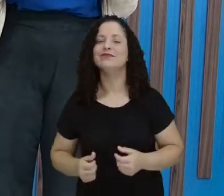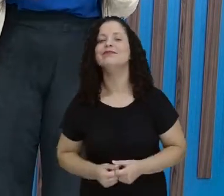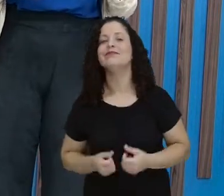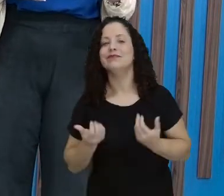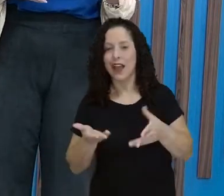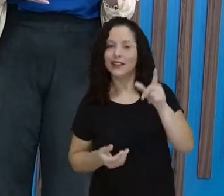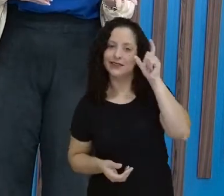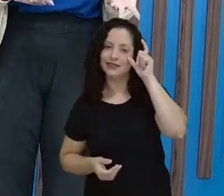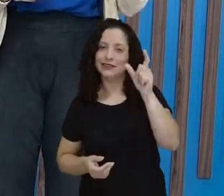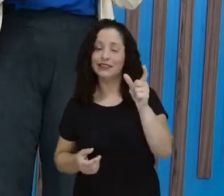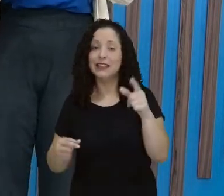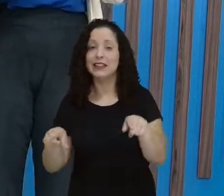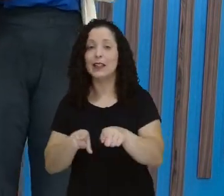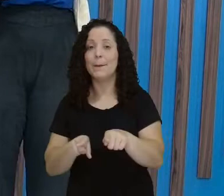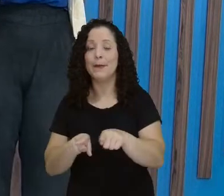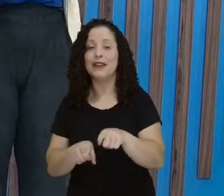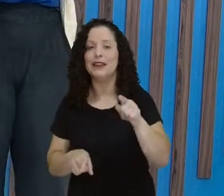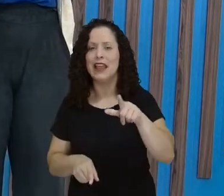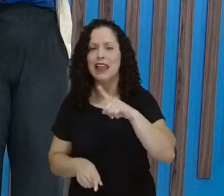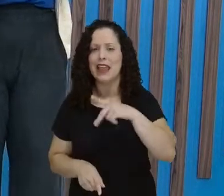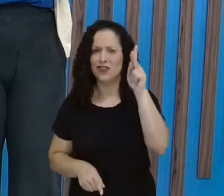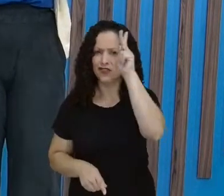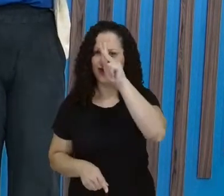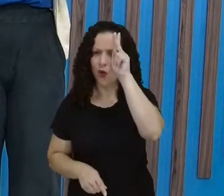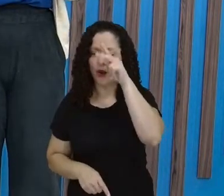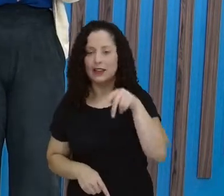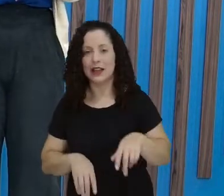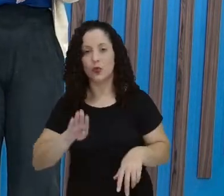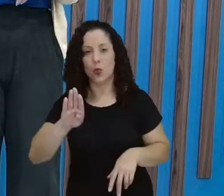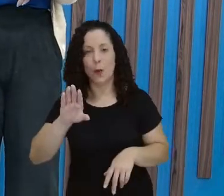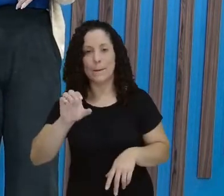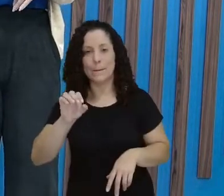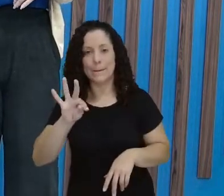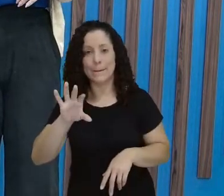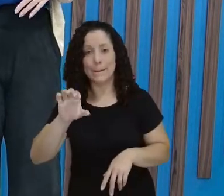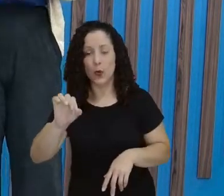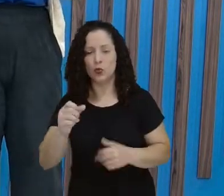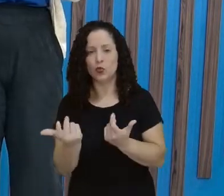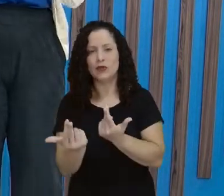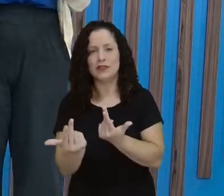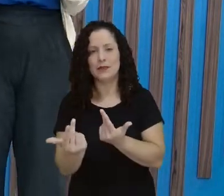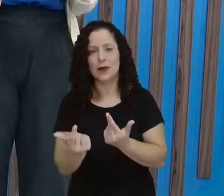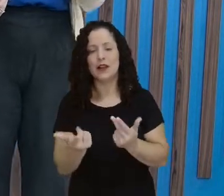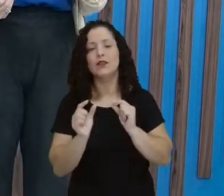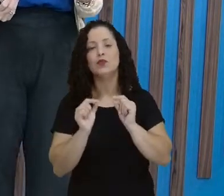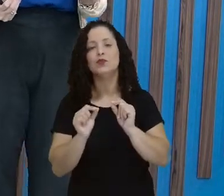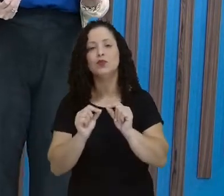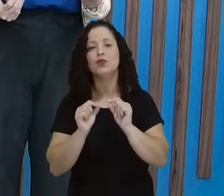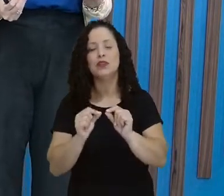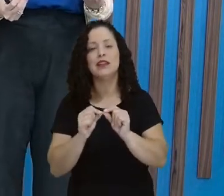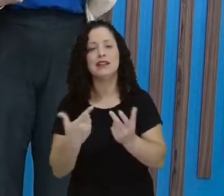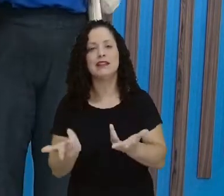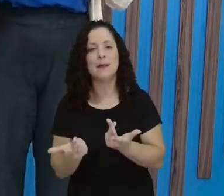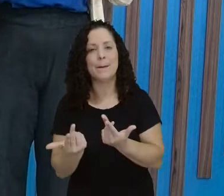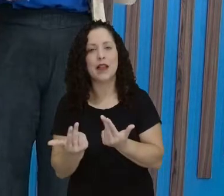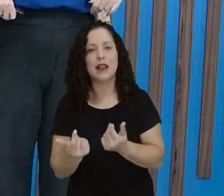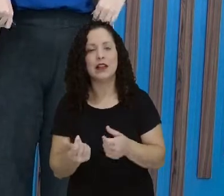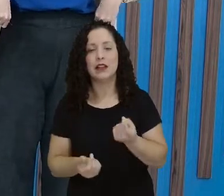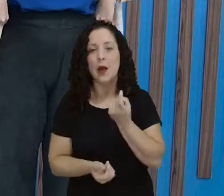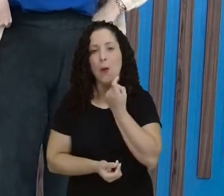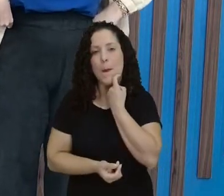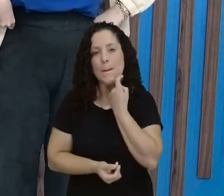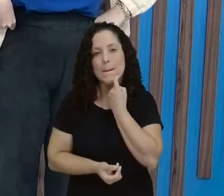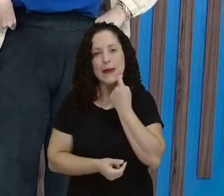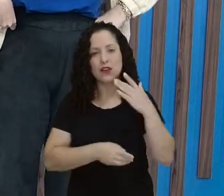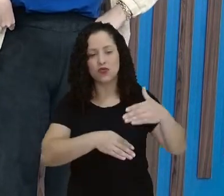Também tem a lenda do Boto, que imagina só, um Boto é um animal que se transforma num homem. Olha só que